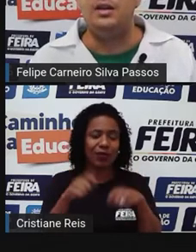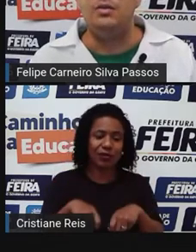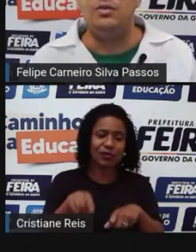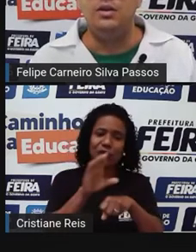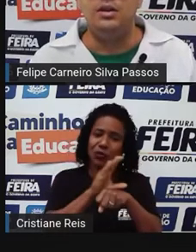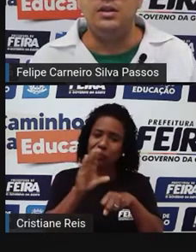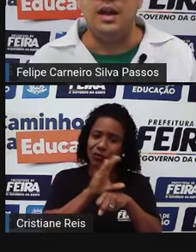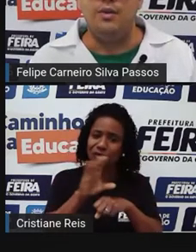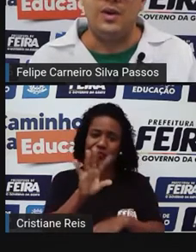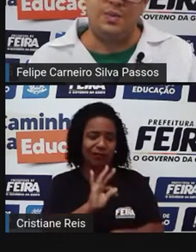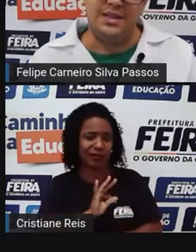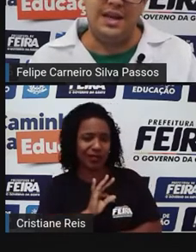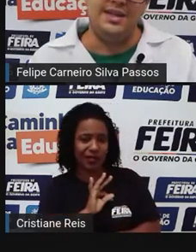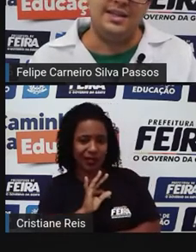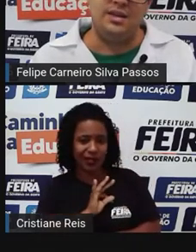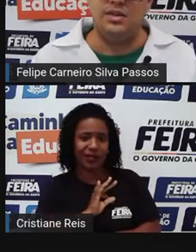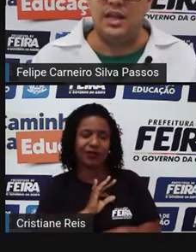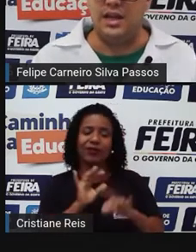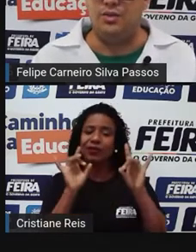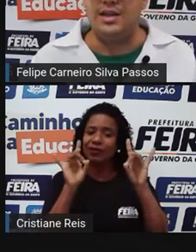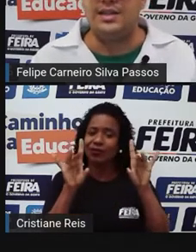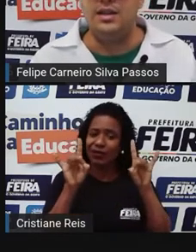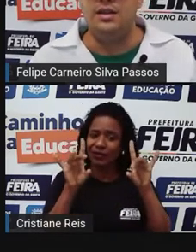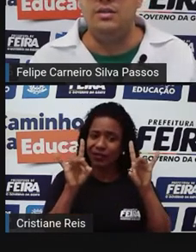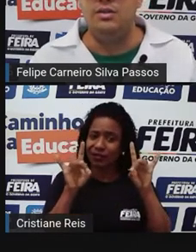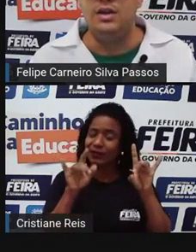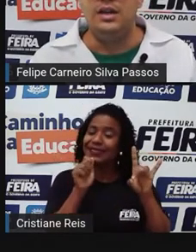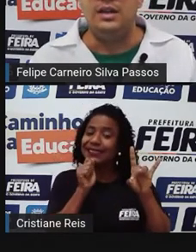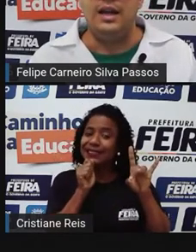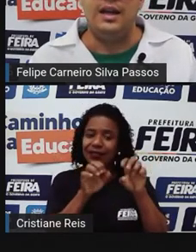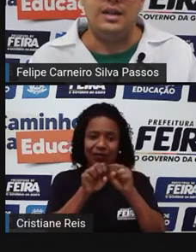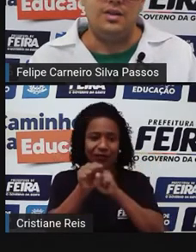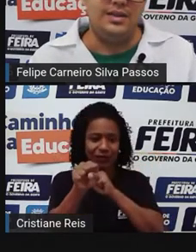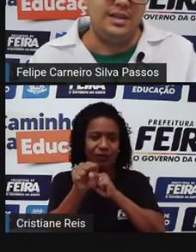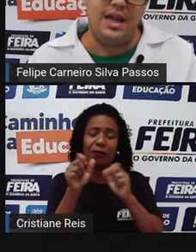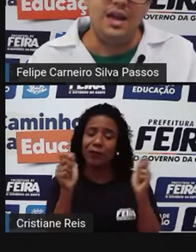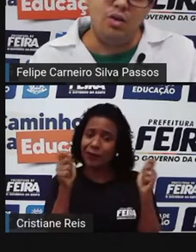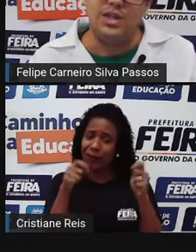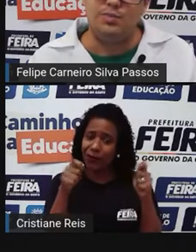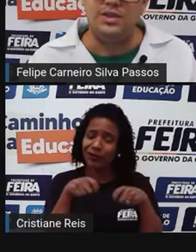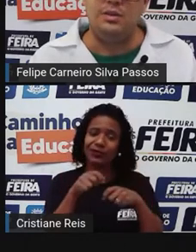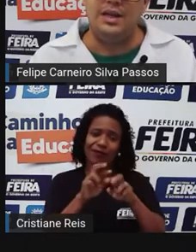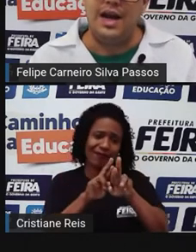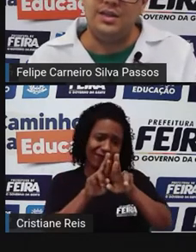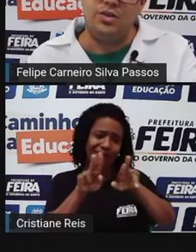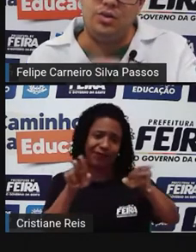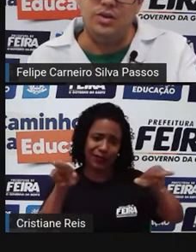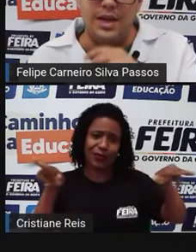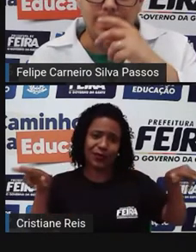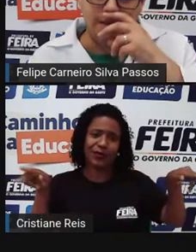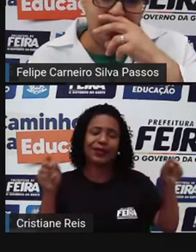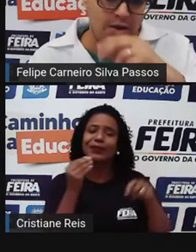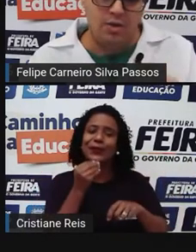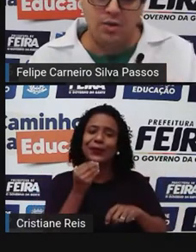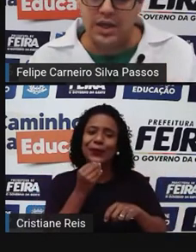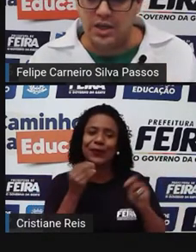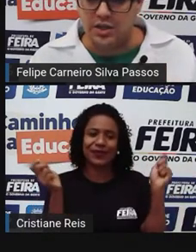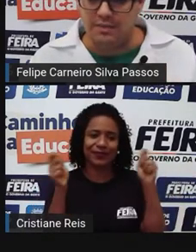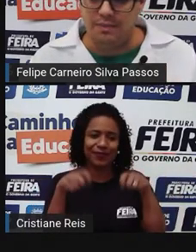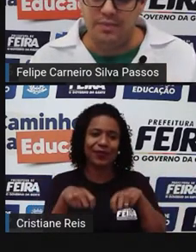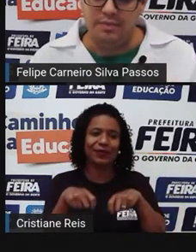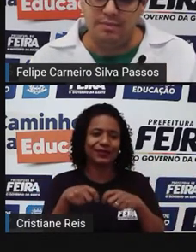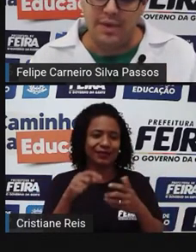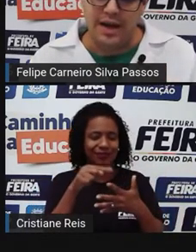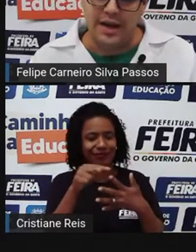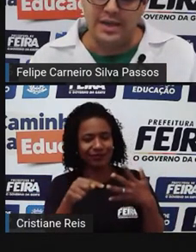técnico, uma especialização sem graduação. Então, assim, tem outras possibilidades, eu só coloquei aqui o que a